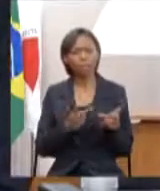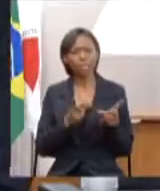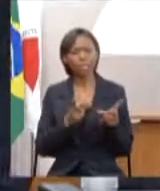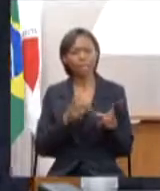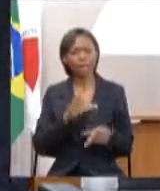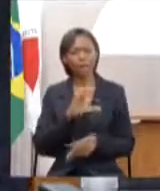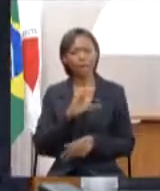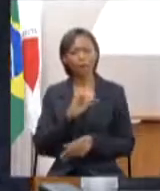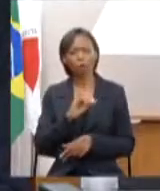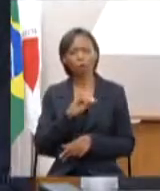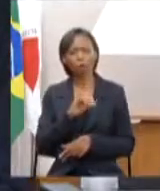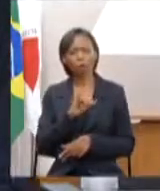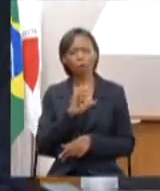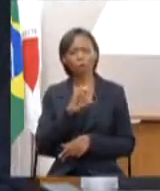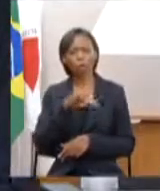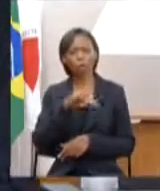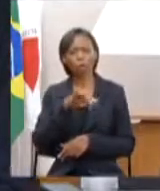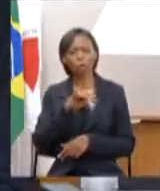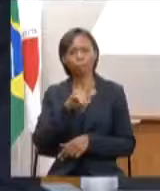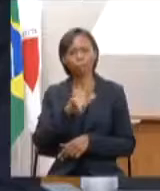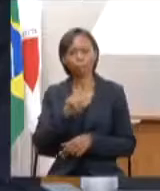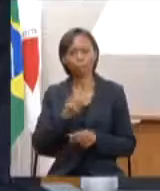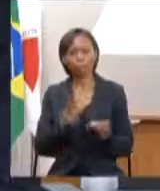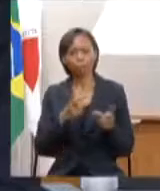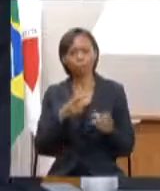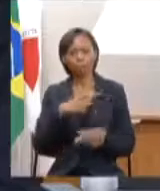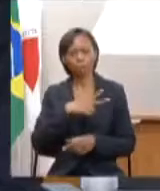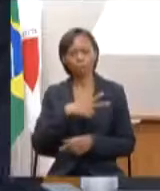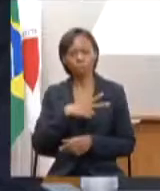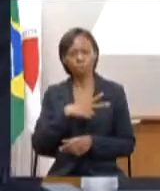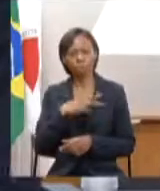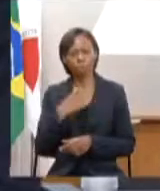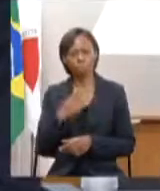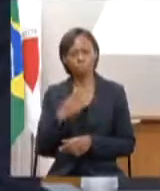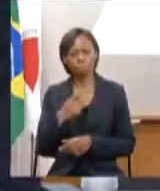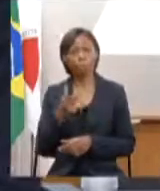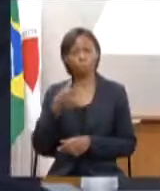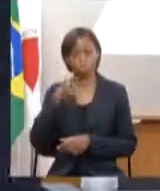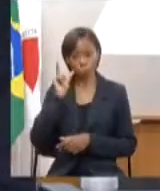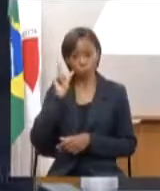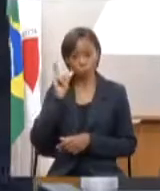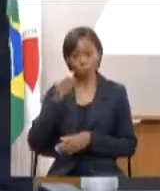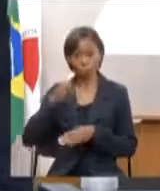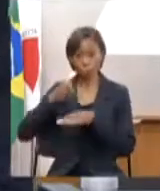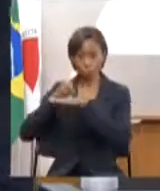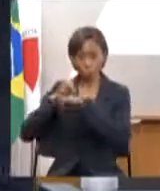bom então ontem nós estivemos em Brasília